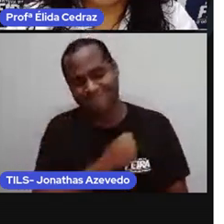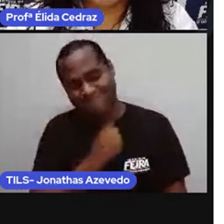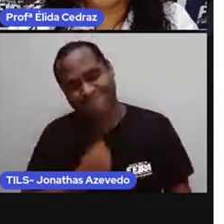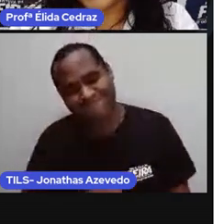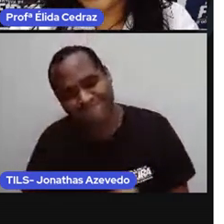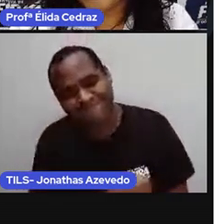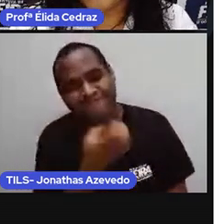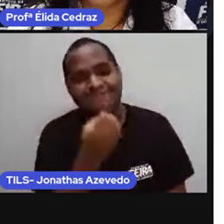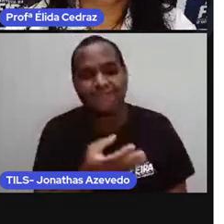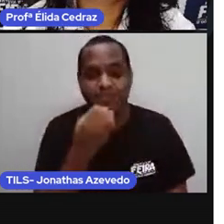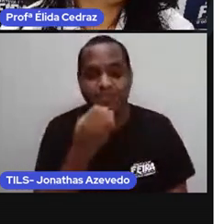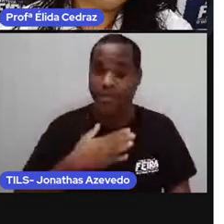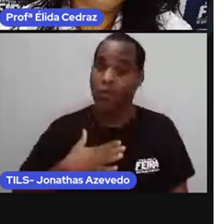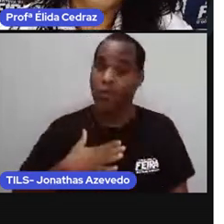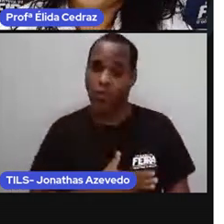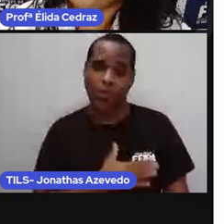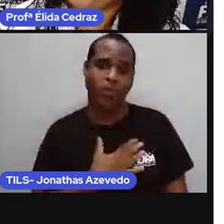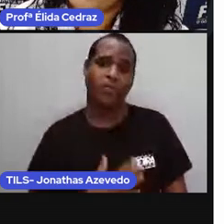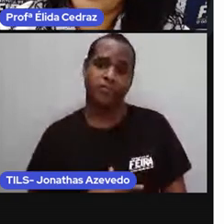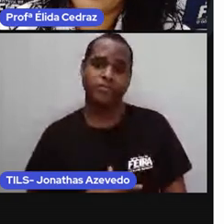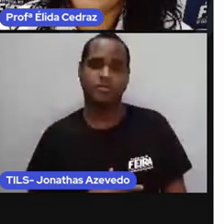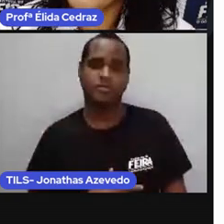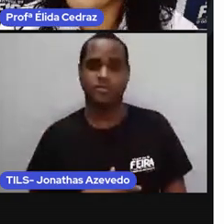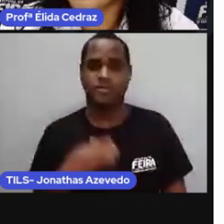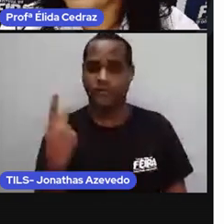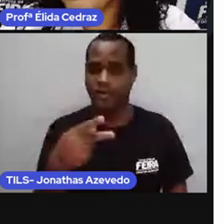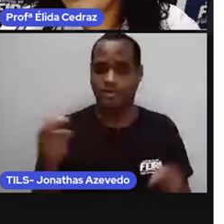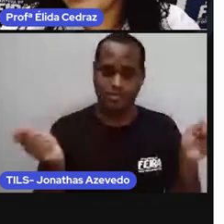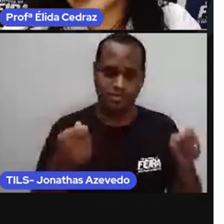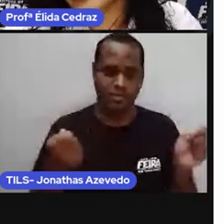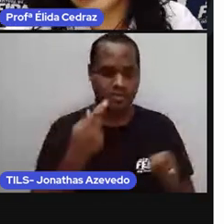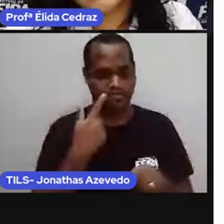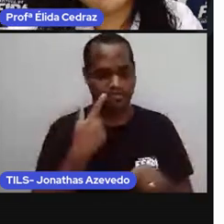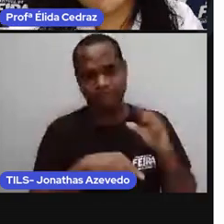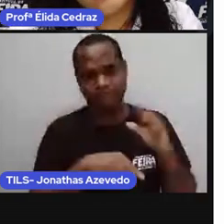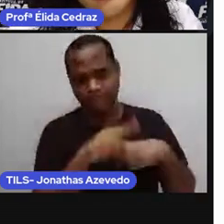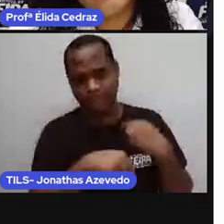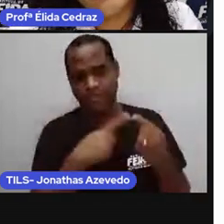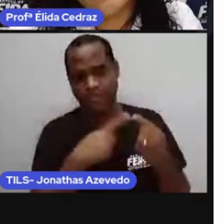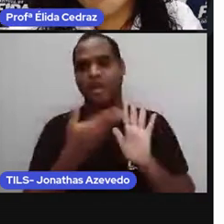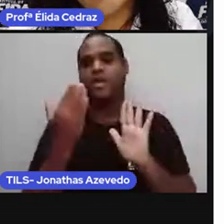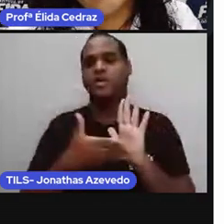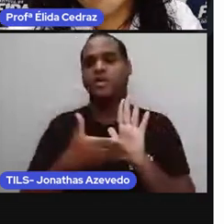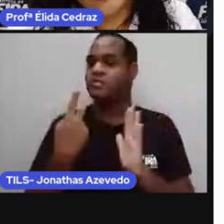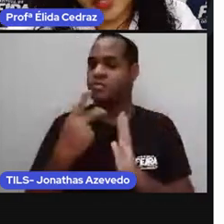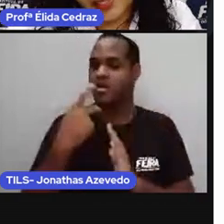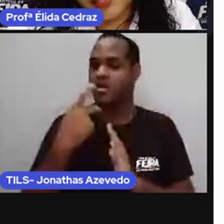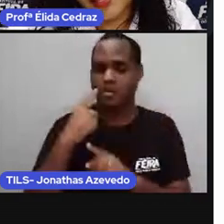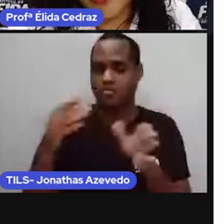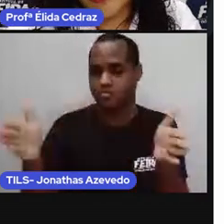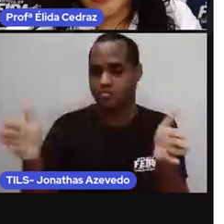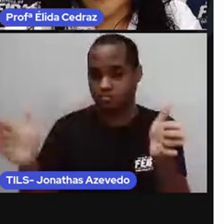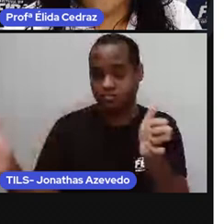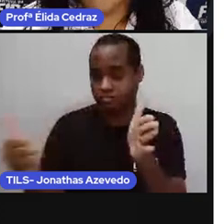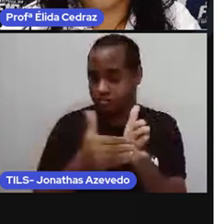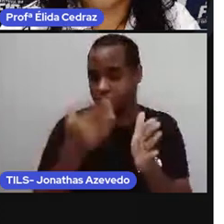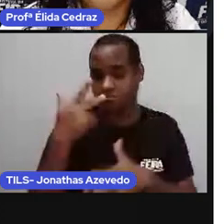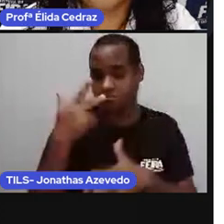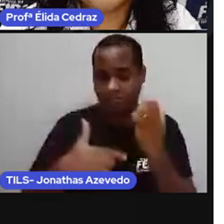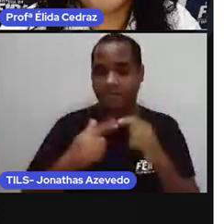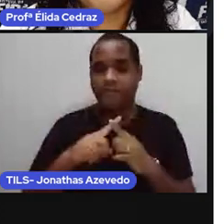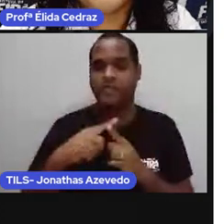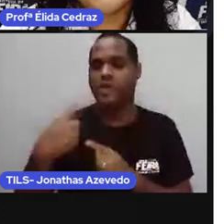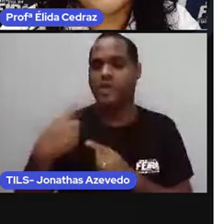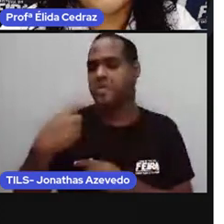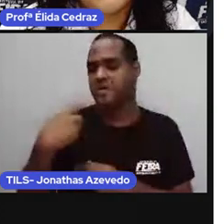eu achei esse livro muito bom. você pode colocar esse livro na sua linha do tempo, entendeu? Ou a